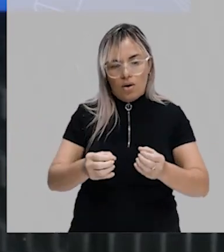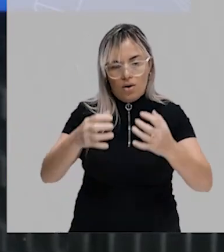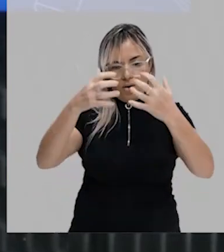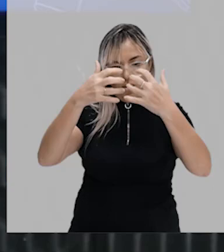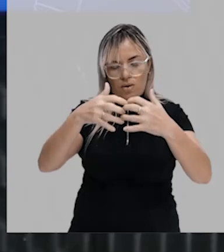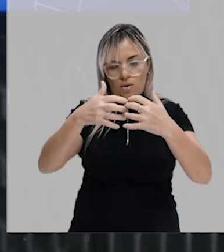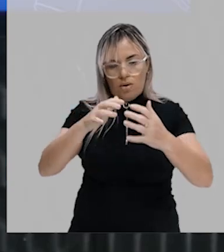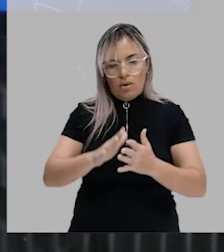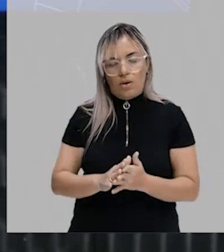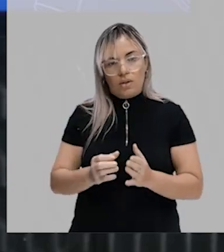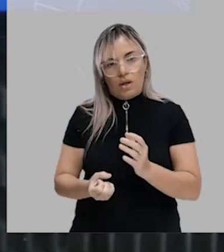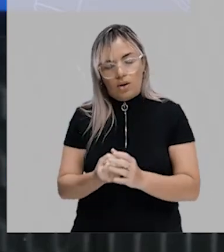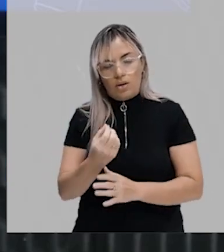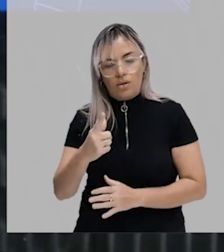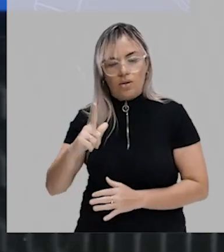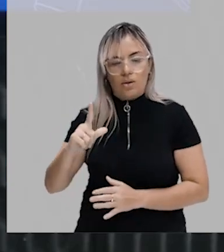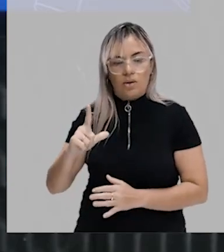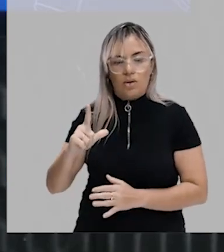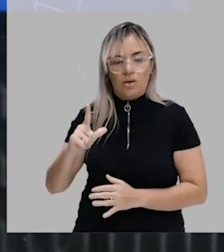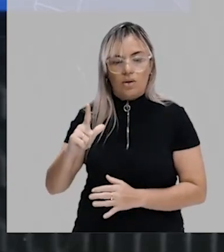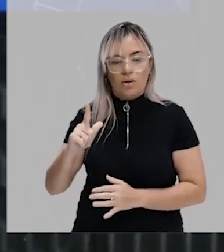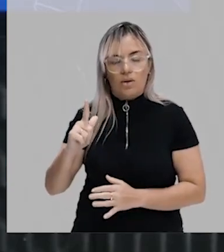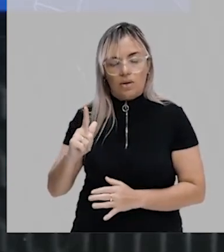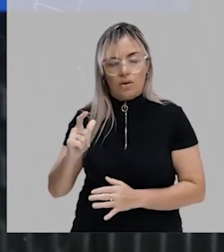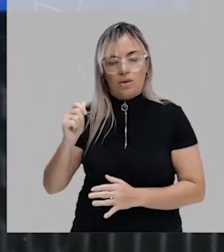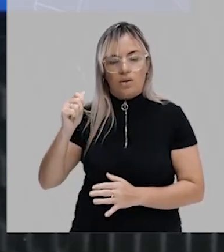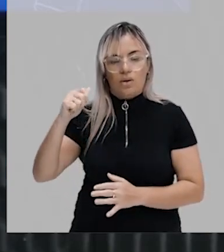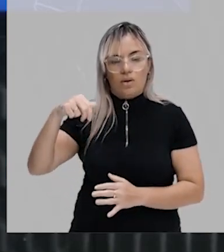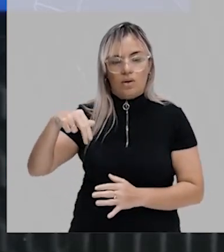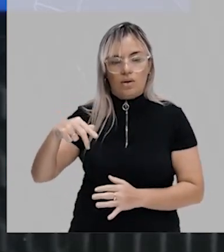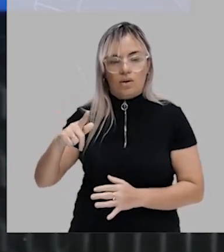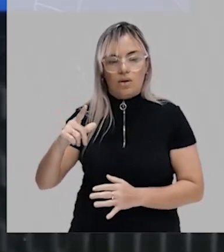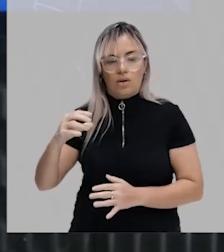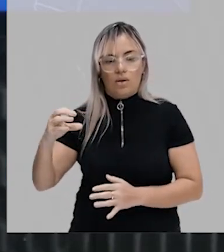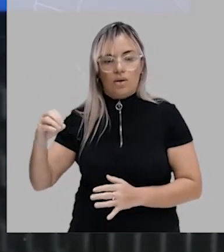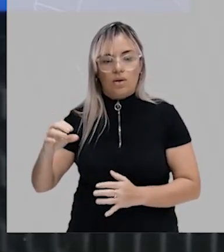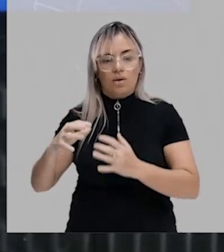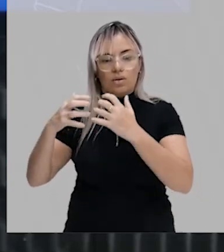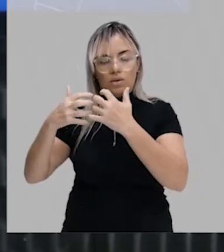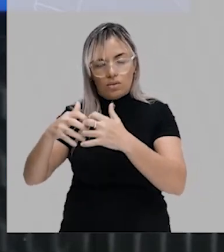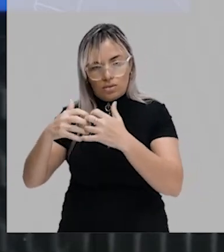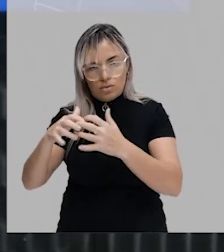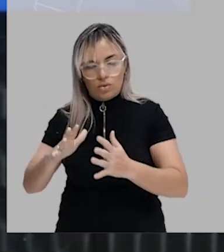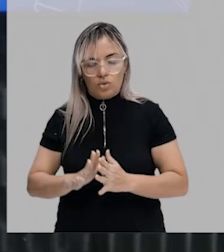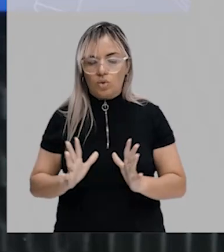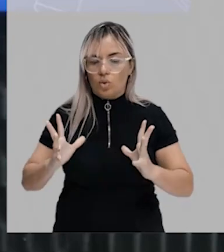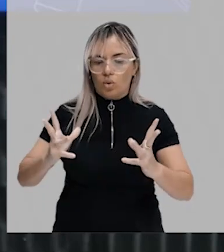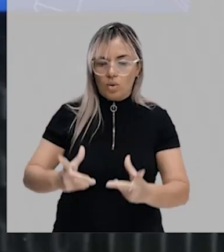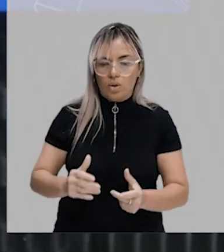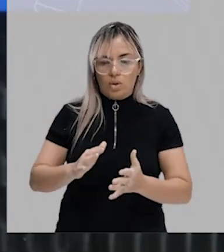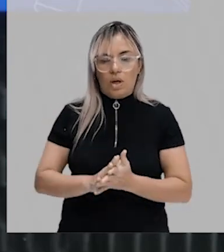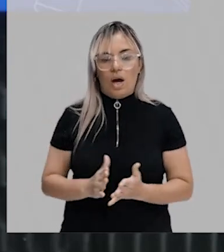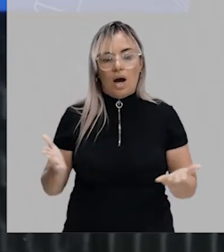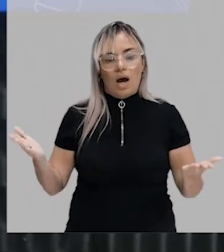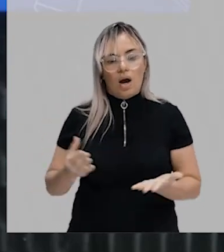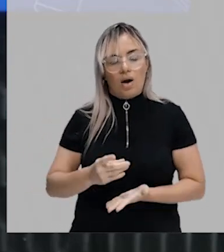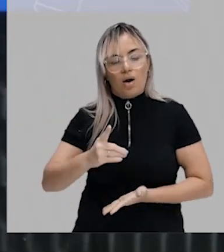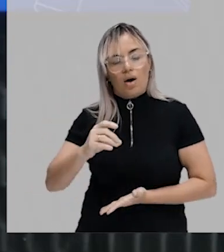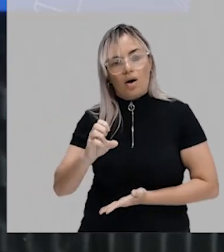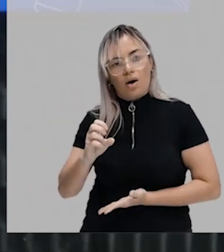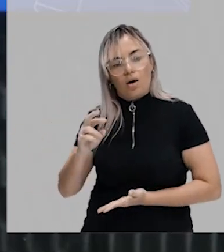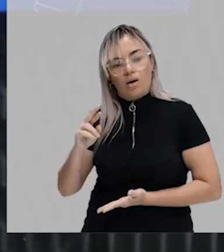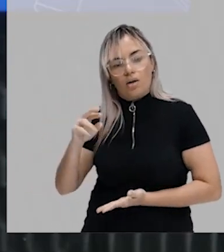dar origem ao gânglio, a gânglios nervosos, Toda a parte do sistema nervoso. O dermato vai